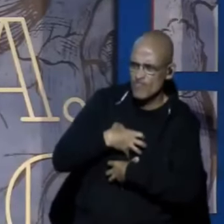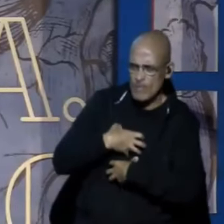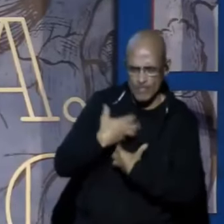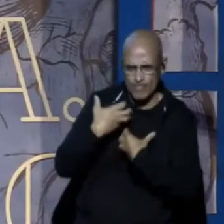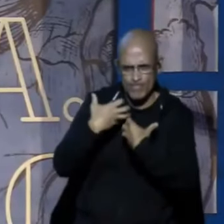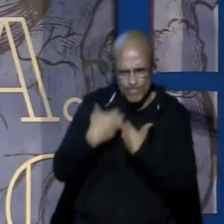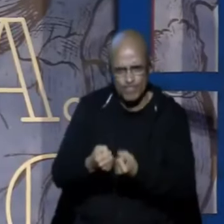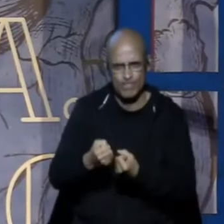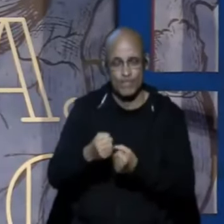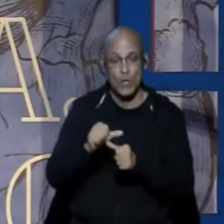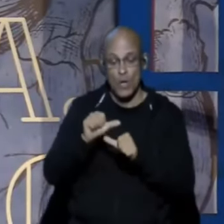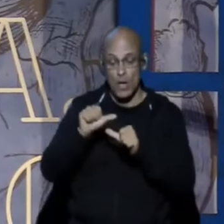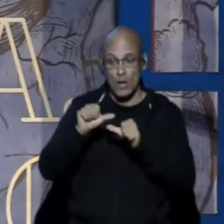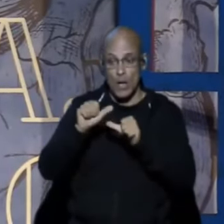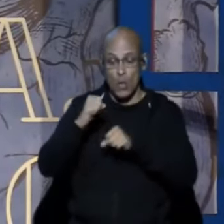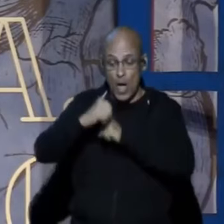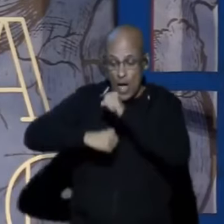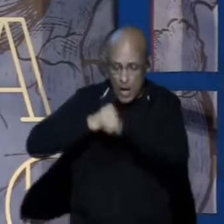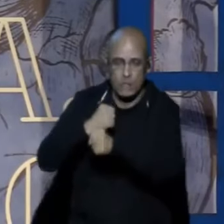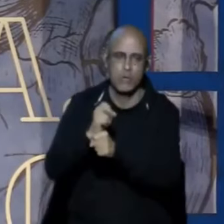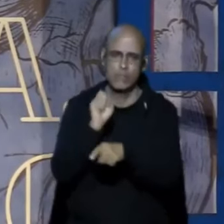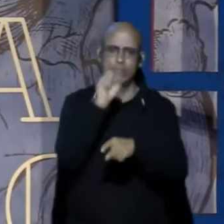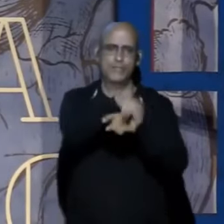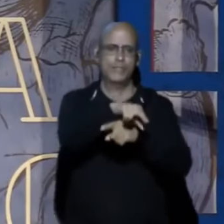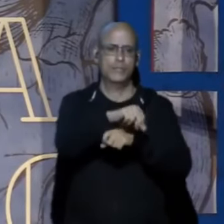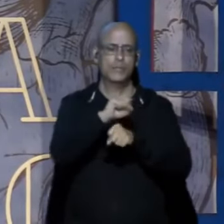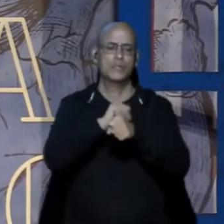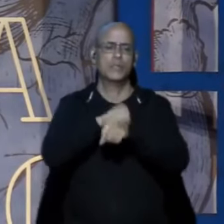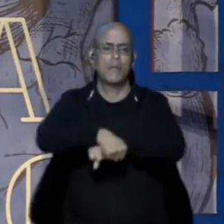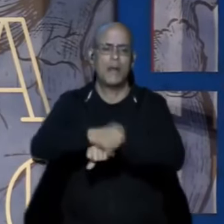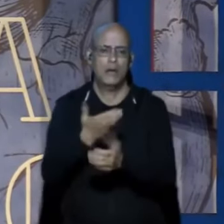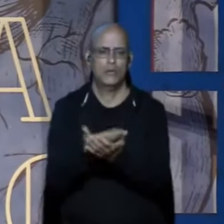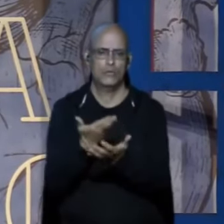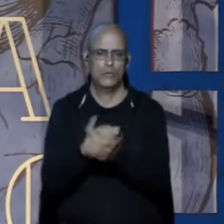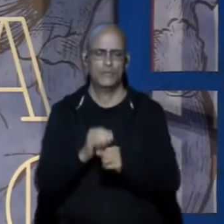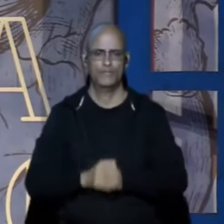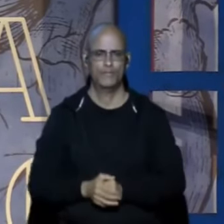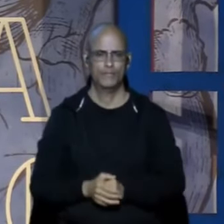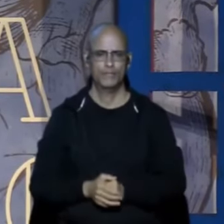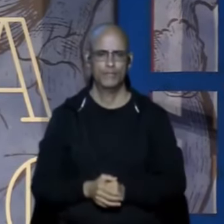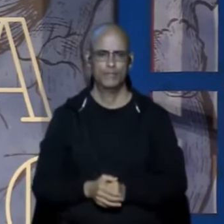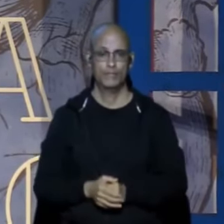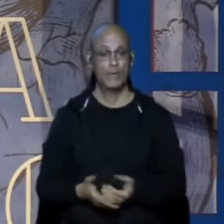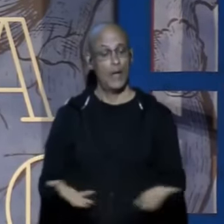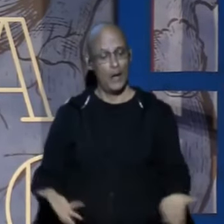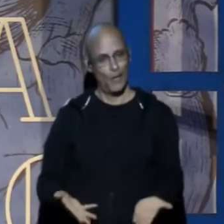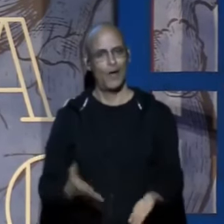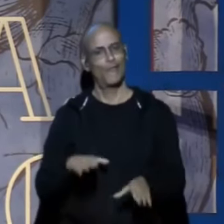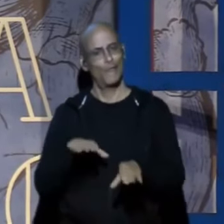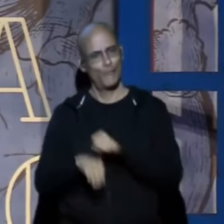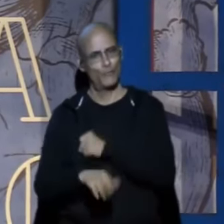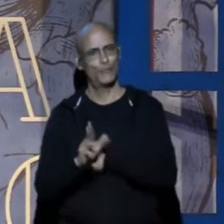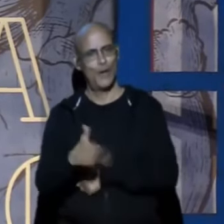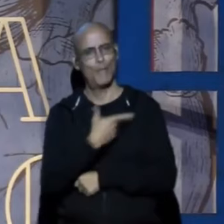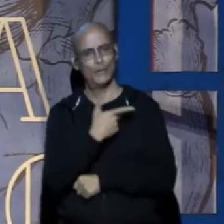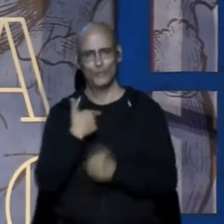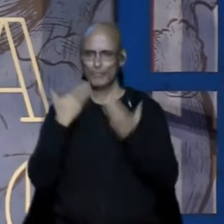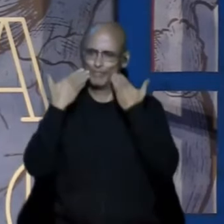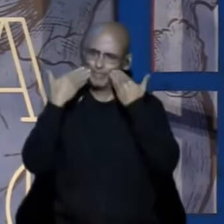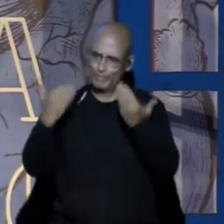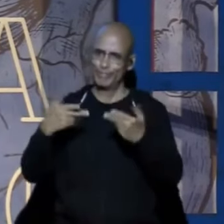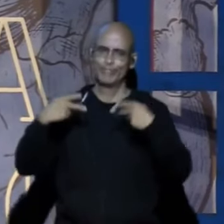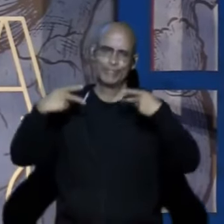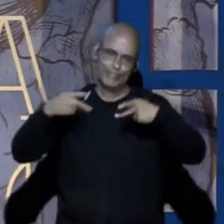E no ano seguinte eu estava no seminário E agora estou aqui Diante da